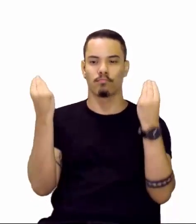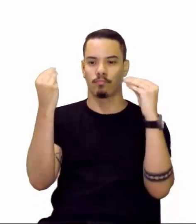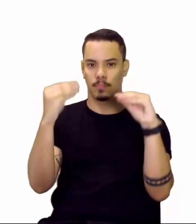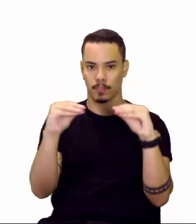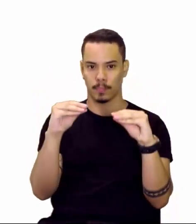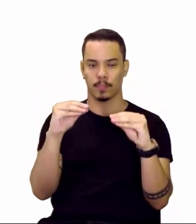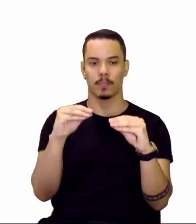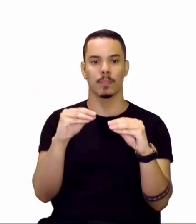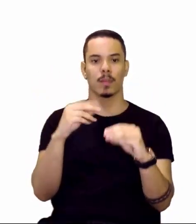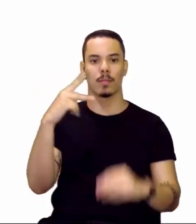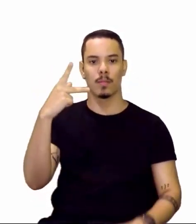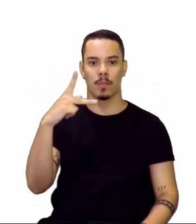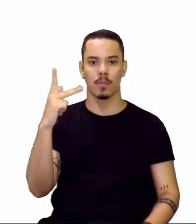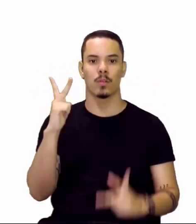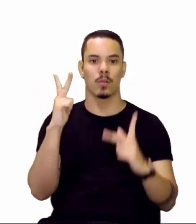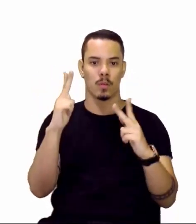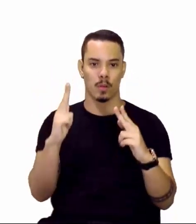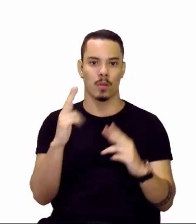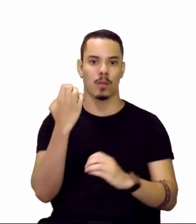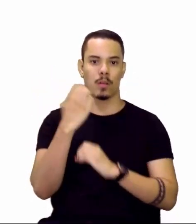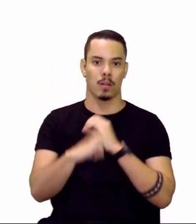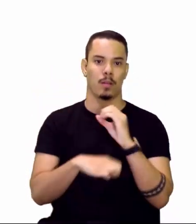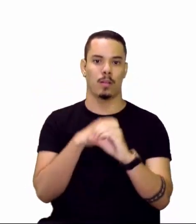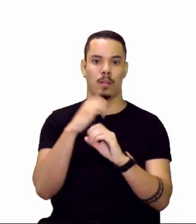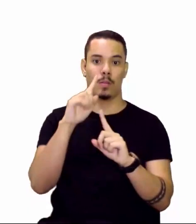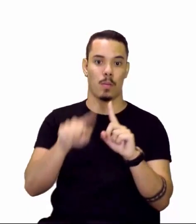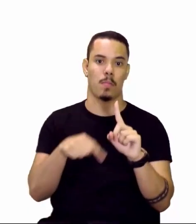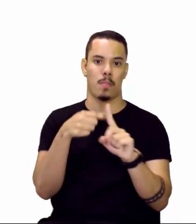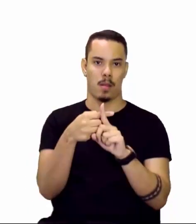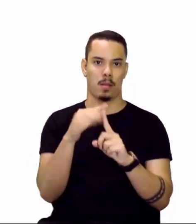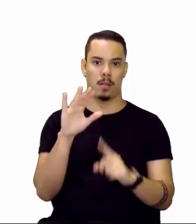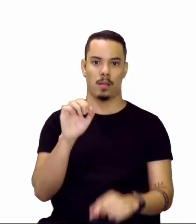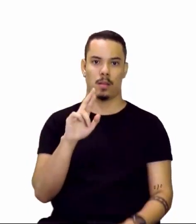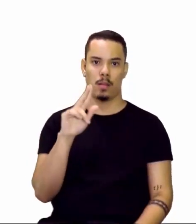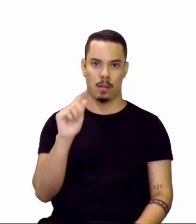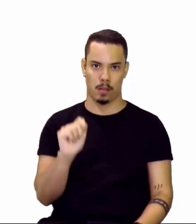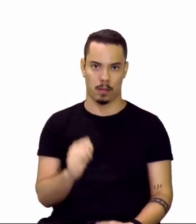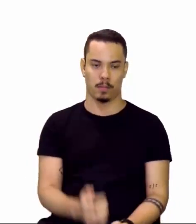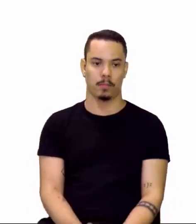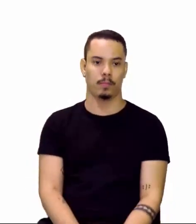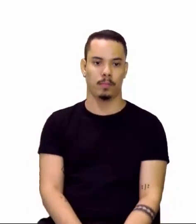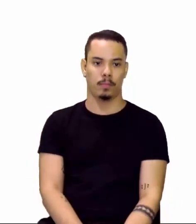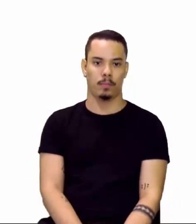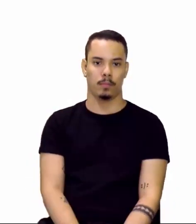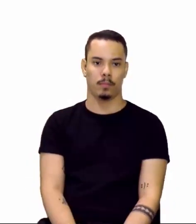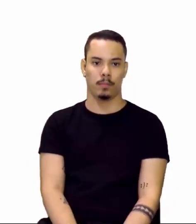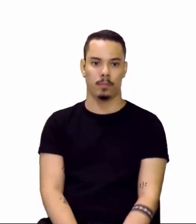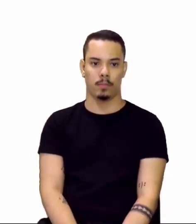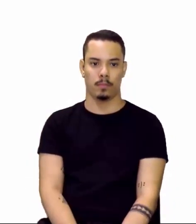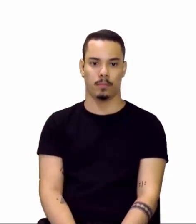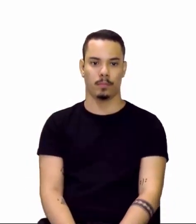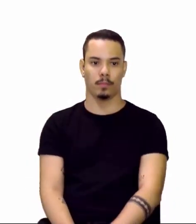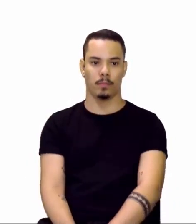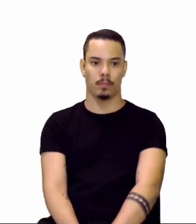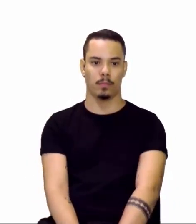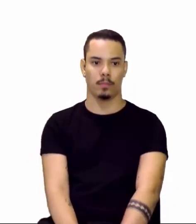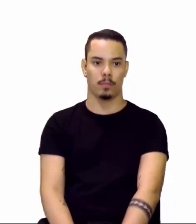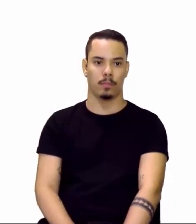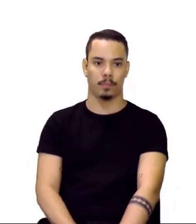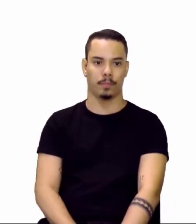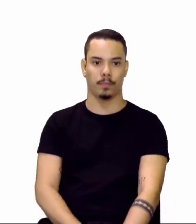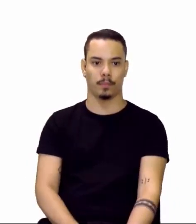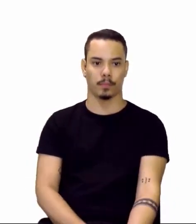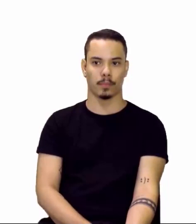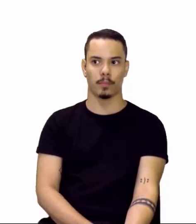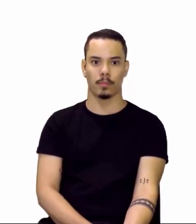prótons é igual ao elétron mais a carga. Como a gente sabe que elétrons dele